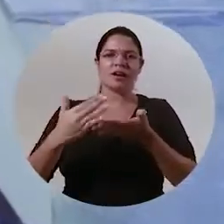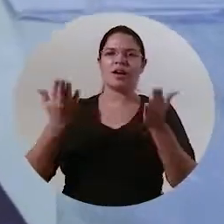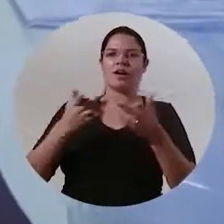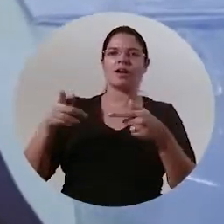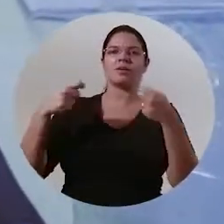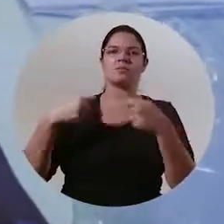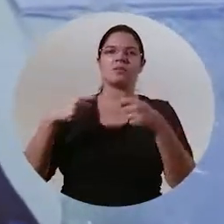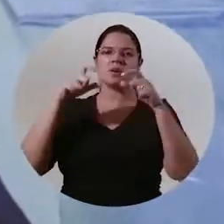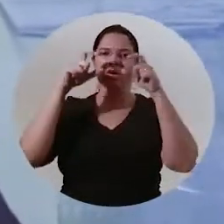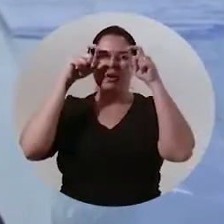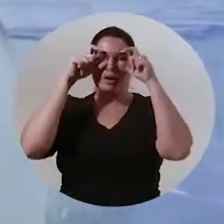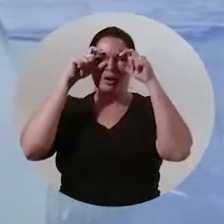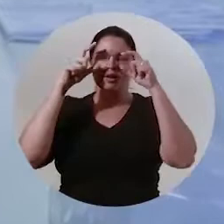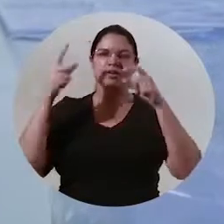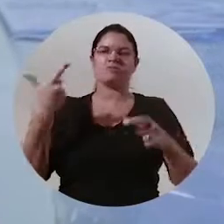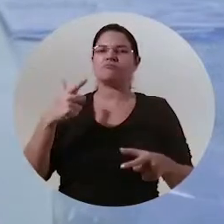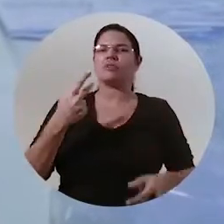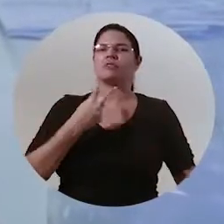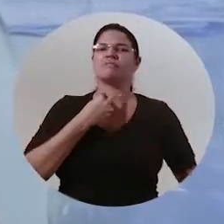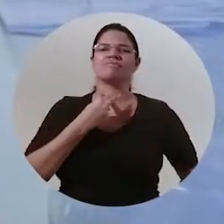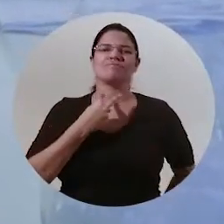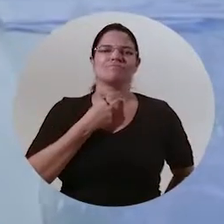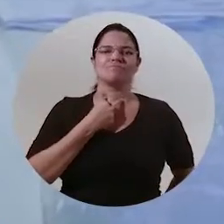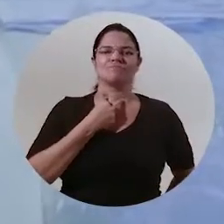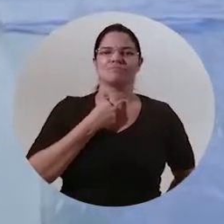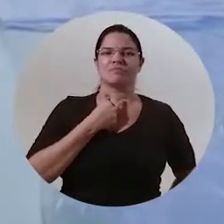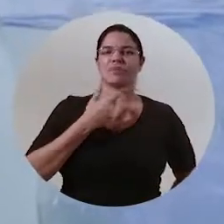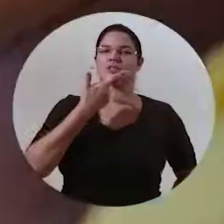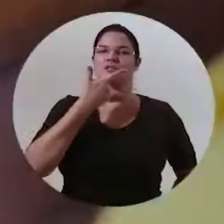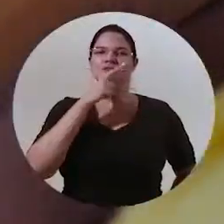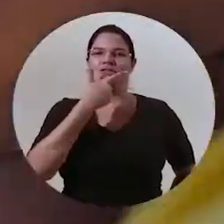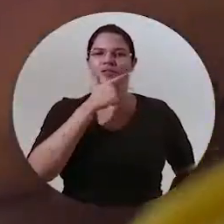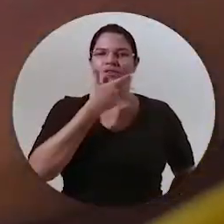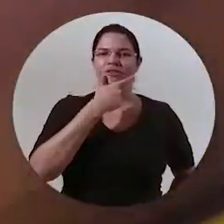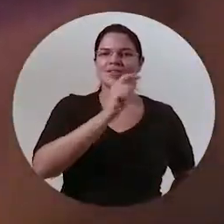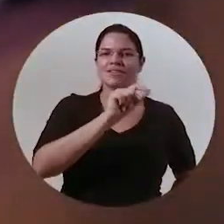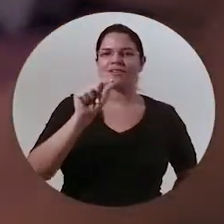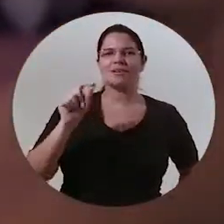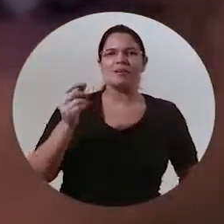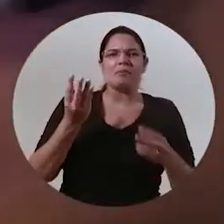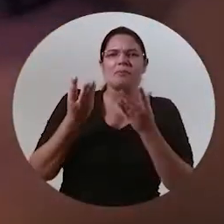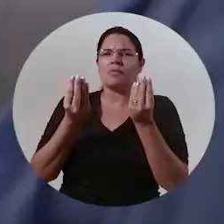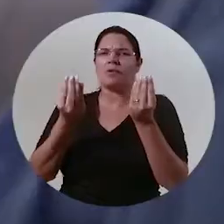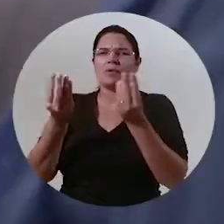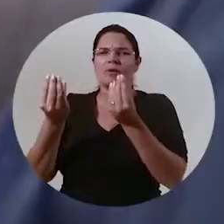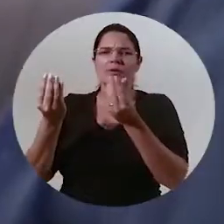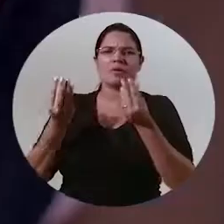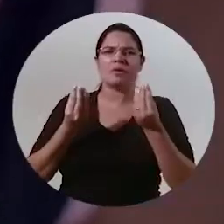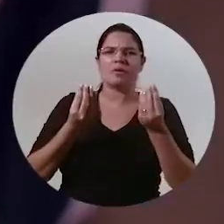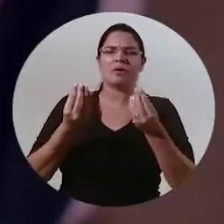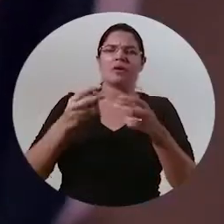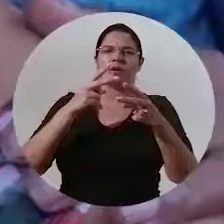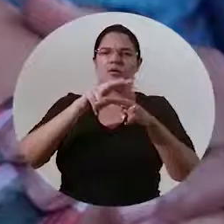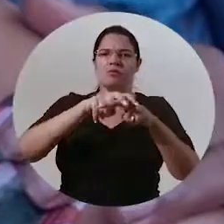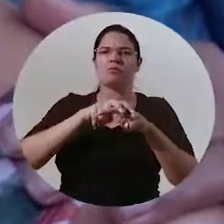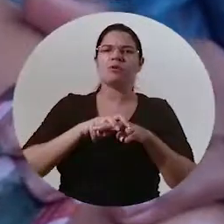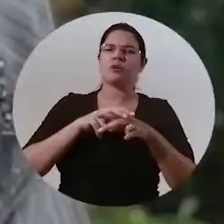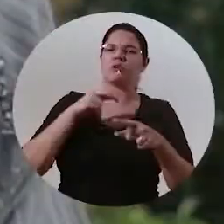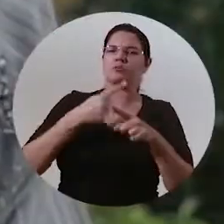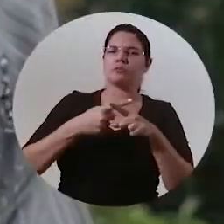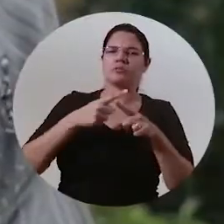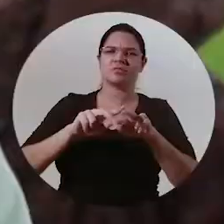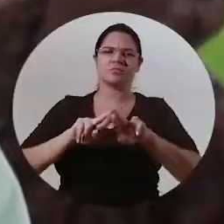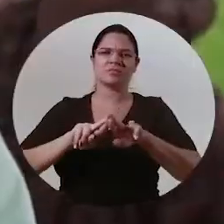esse tempo eu estava precisando de um óculos mas não tinha como sorrisos eles foram muitos e